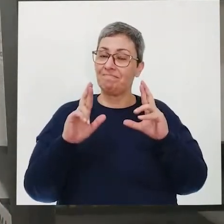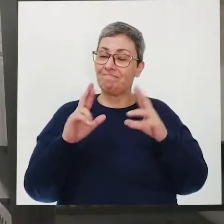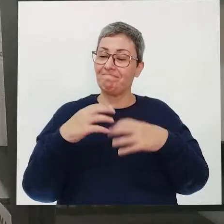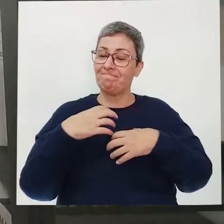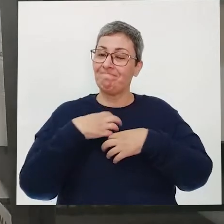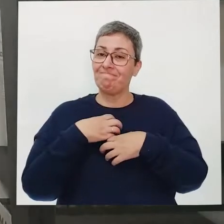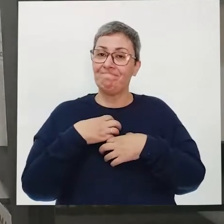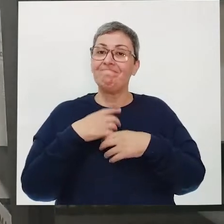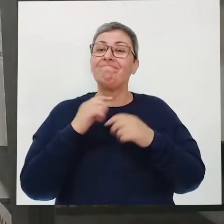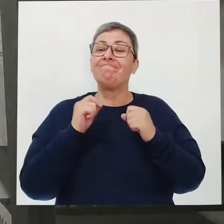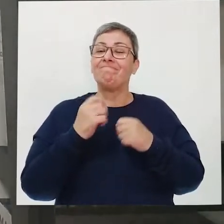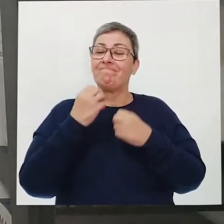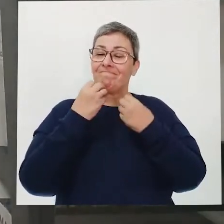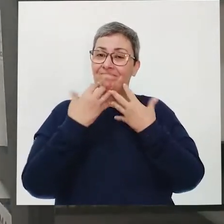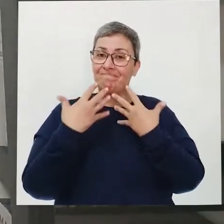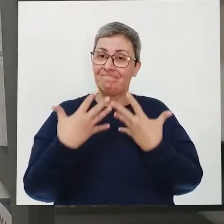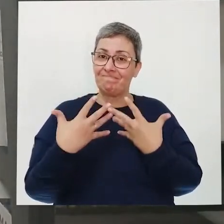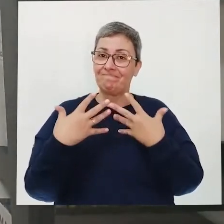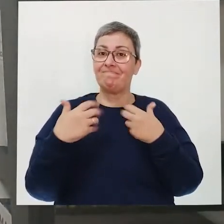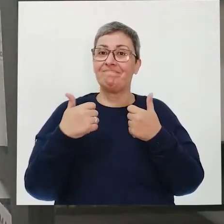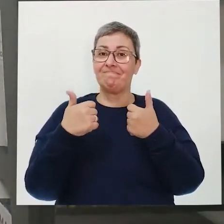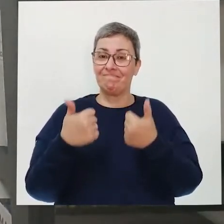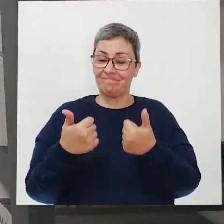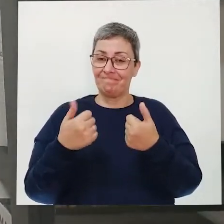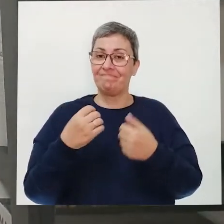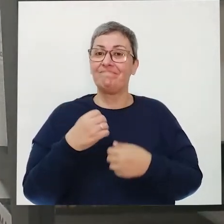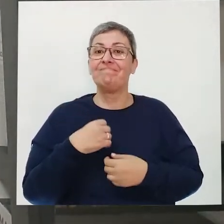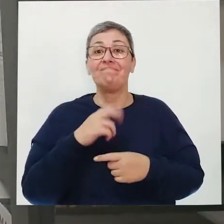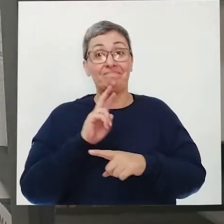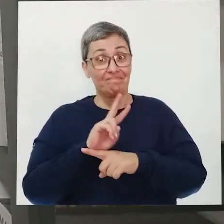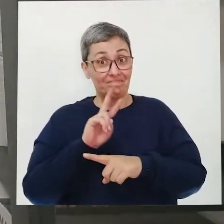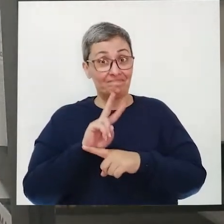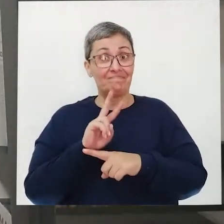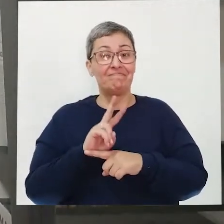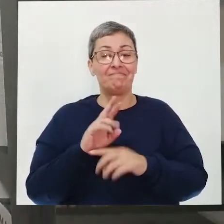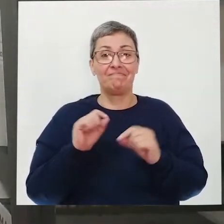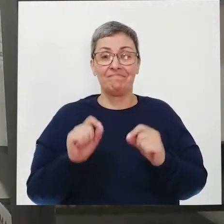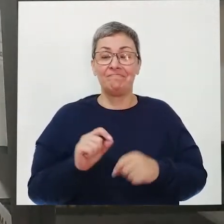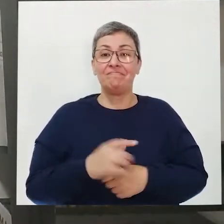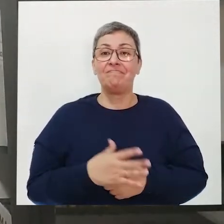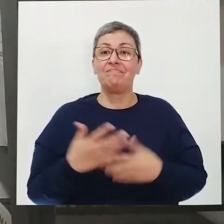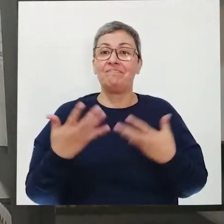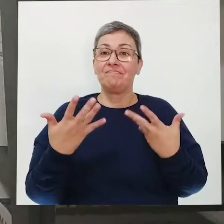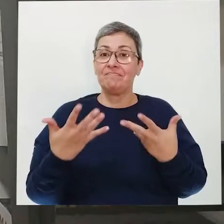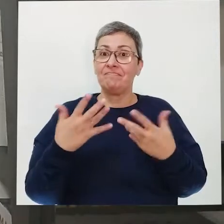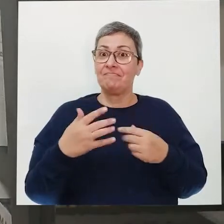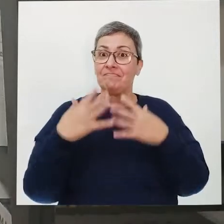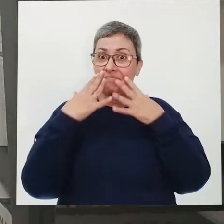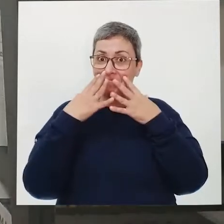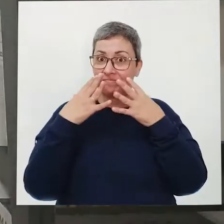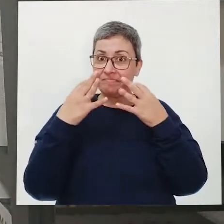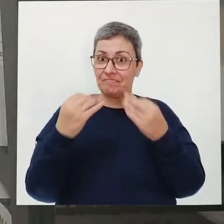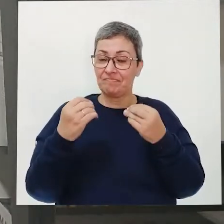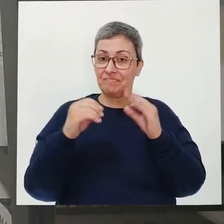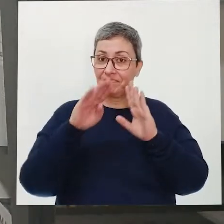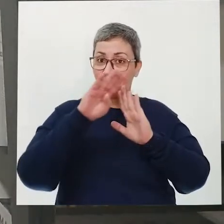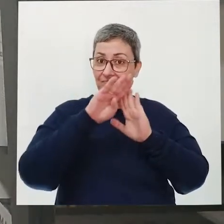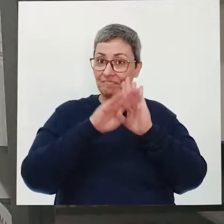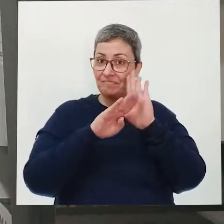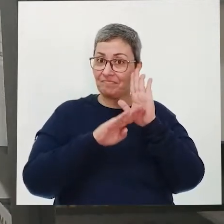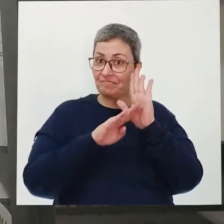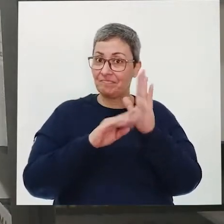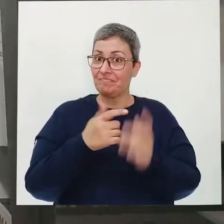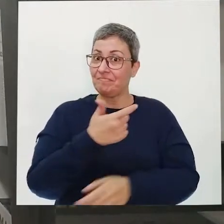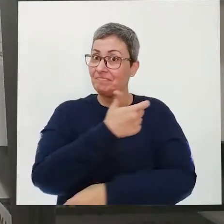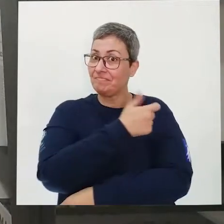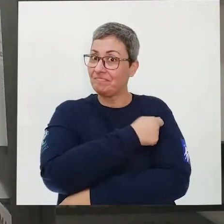coração que estejam todos e todas muito bem e se cuidando, né? E fiquem atentos ao cronograma das